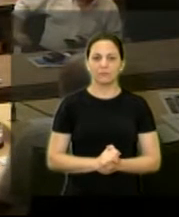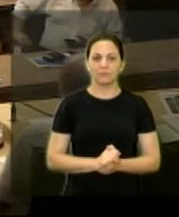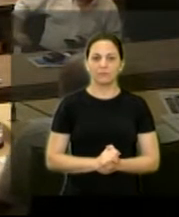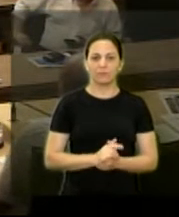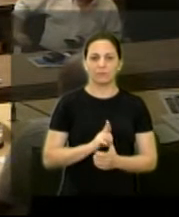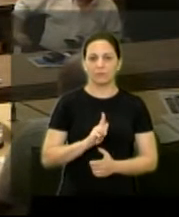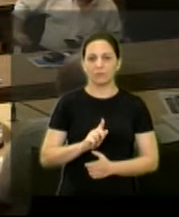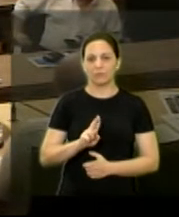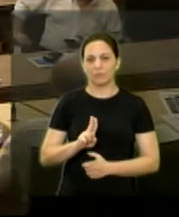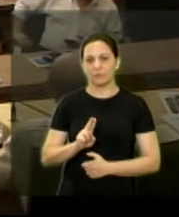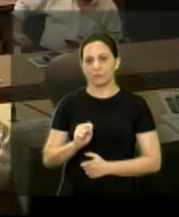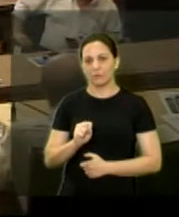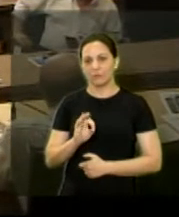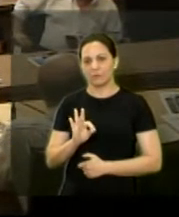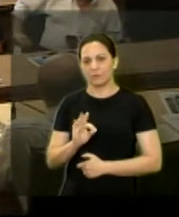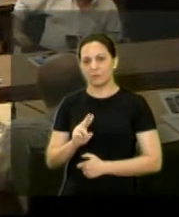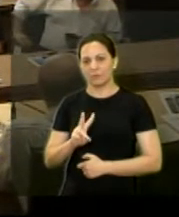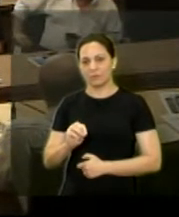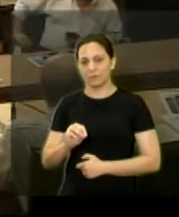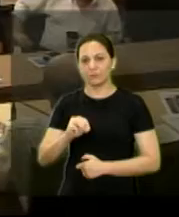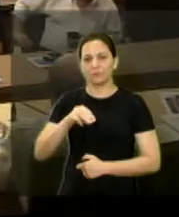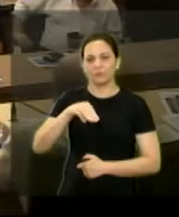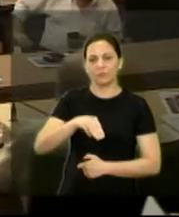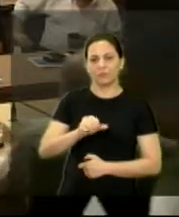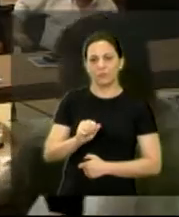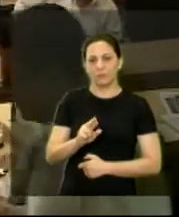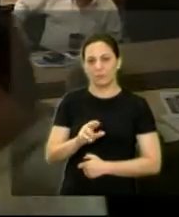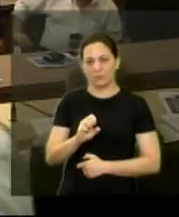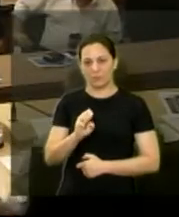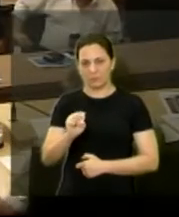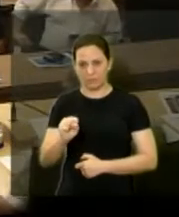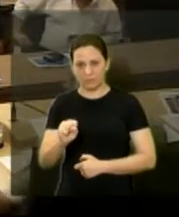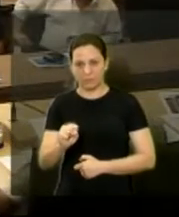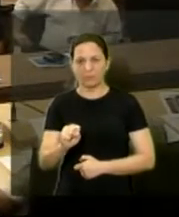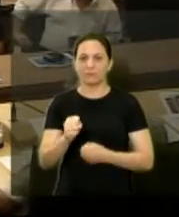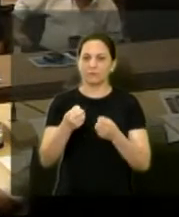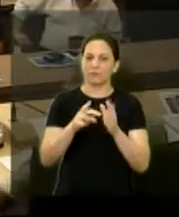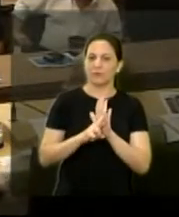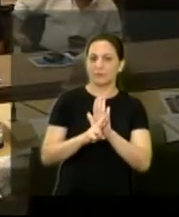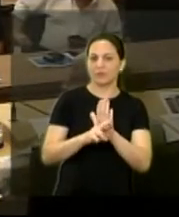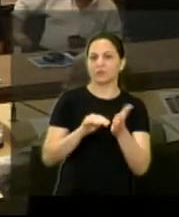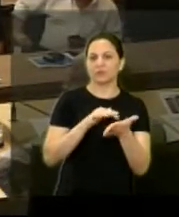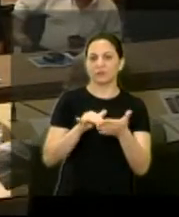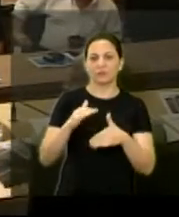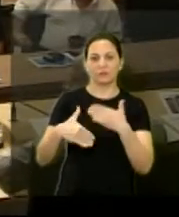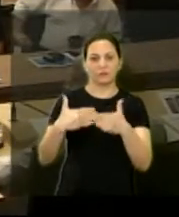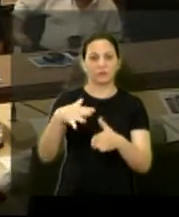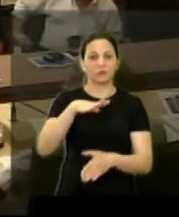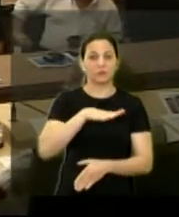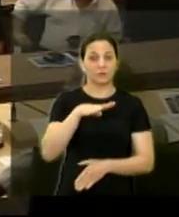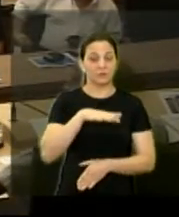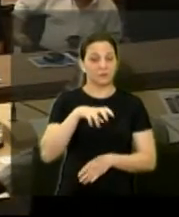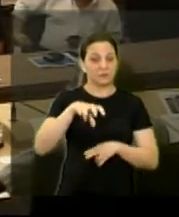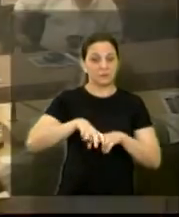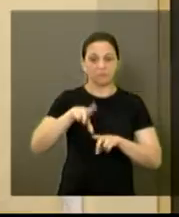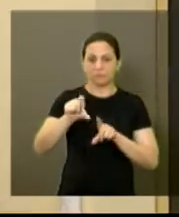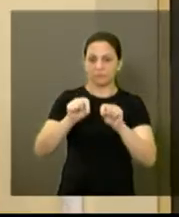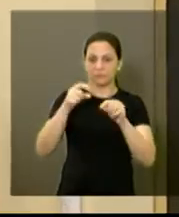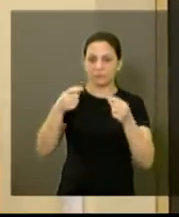Gustavo Moraes, representando, então, a Secretaria de Desenvolvimento Urbano. Seja bem-vindo. Se quiser sentar aqui ou aí, você que sabe.